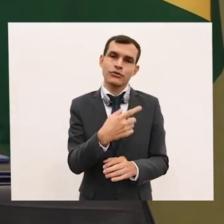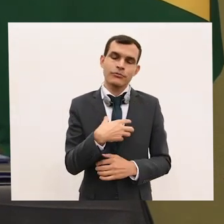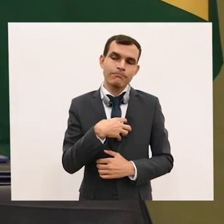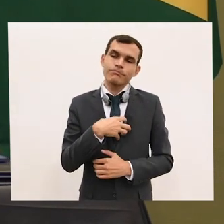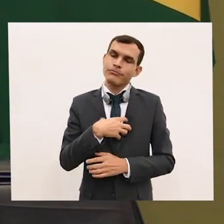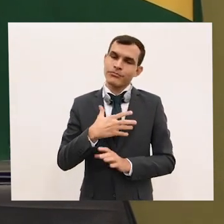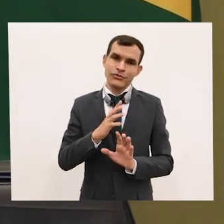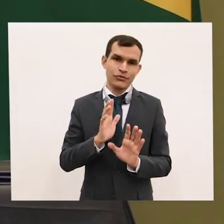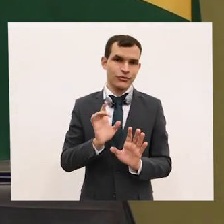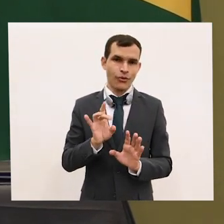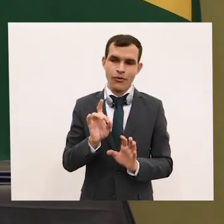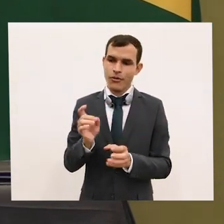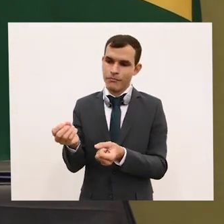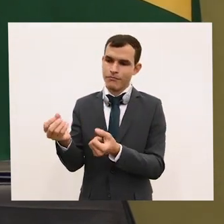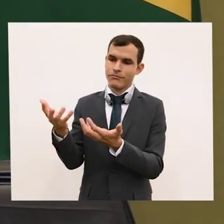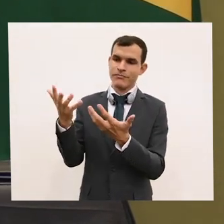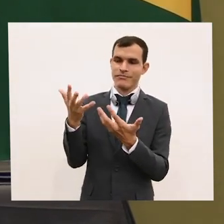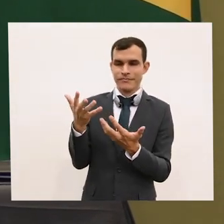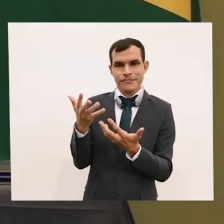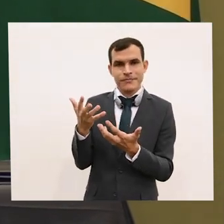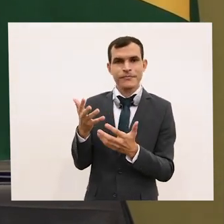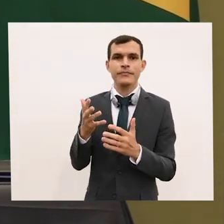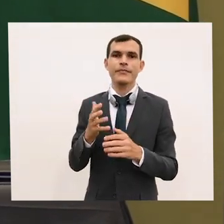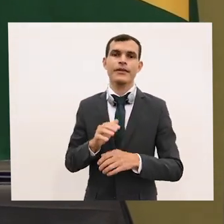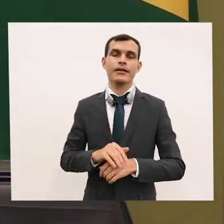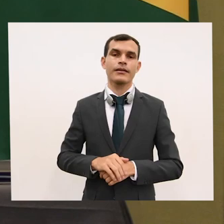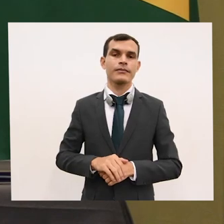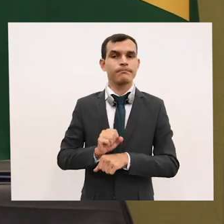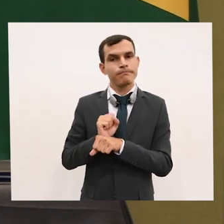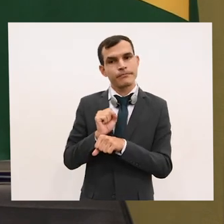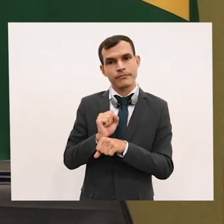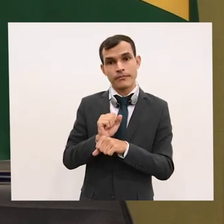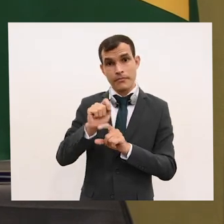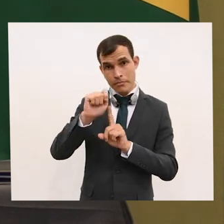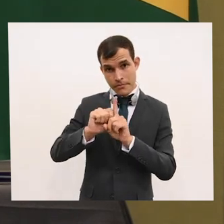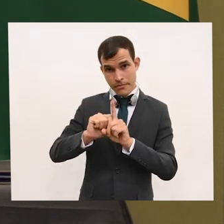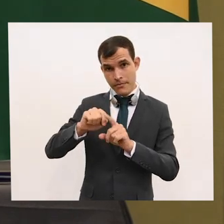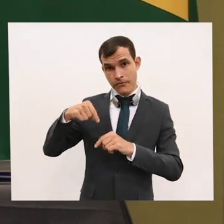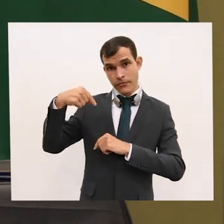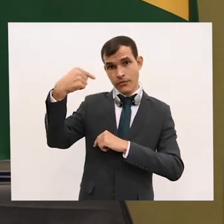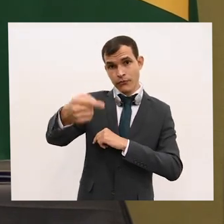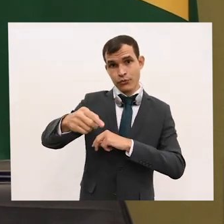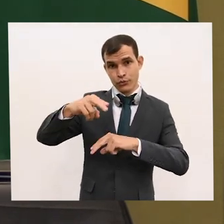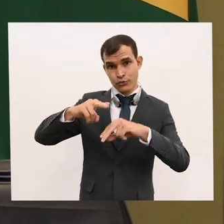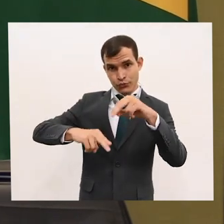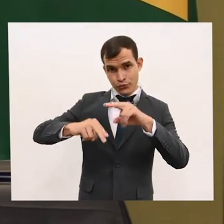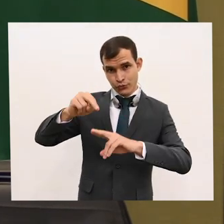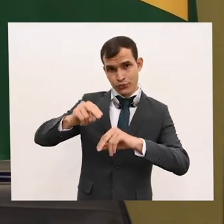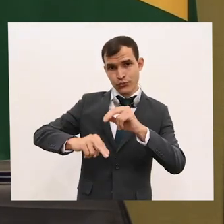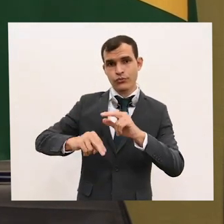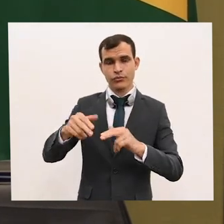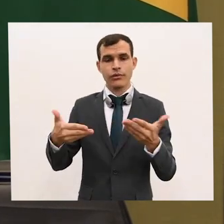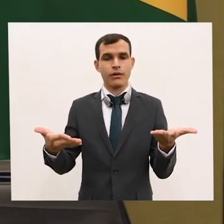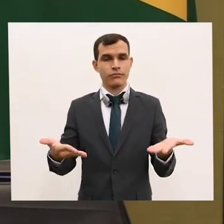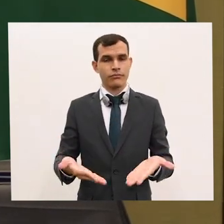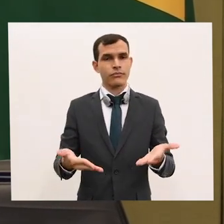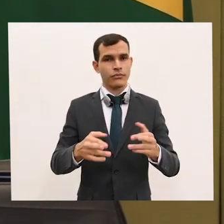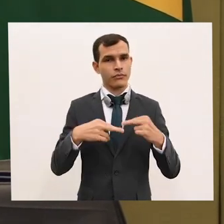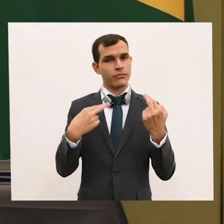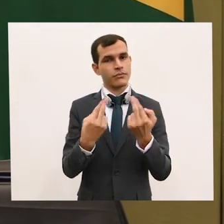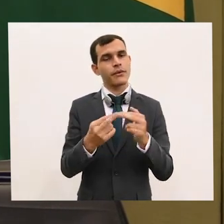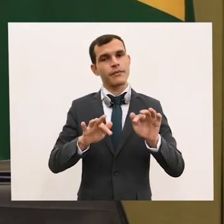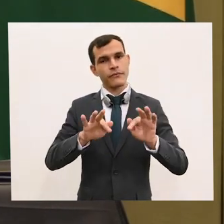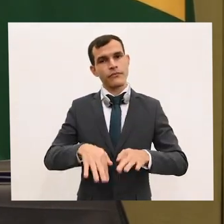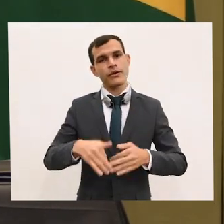que será a MC-12 no próximo mês de junho e dar por encerrada essa sessão, agradecendo a participação de